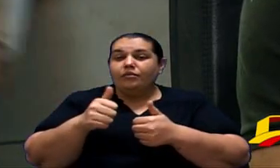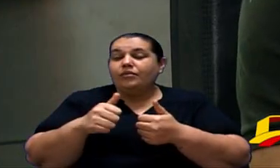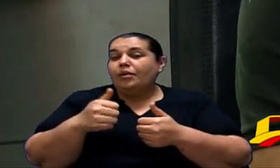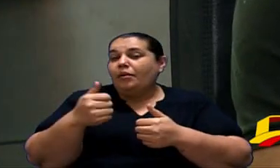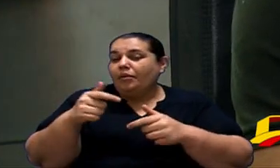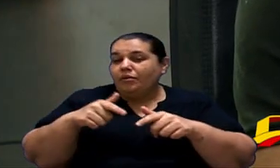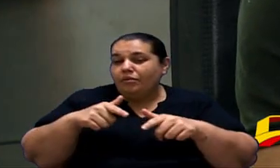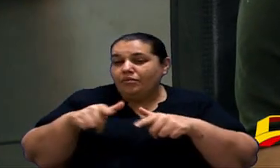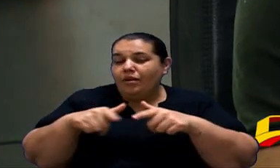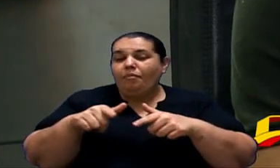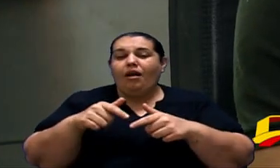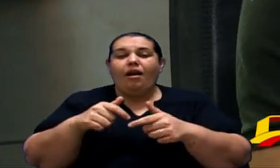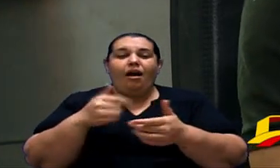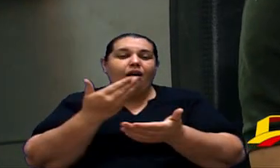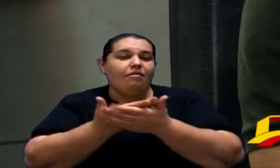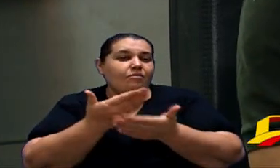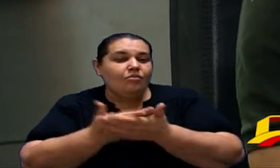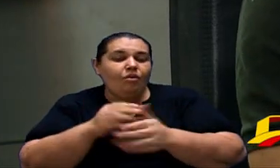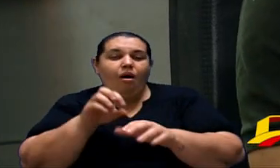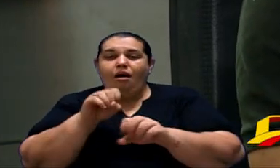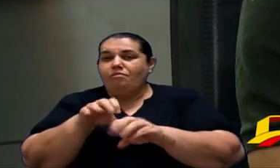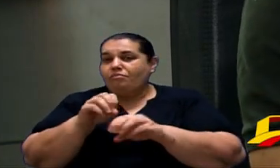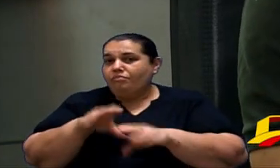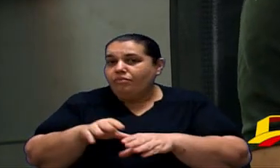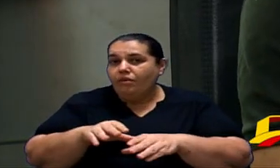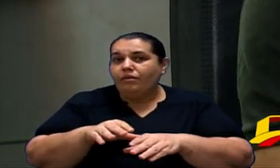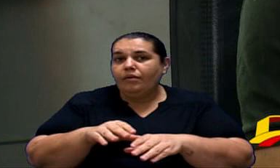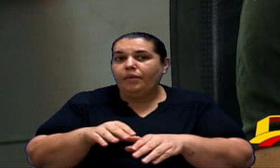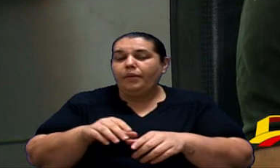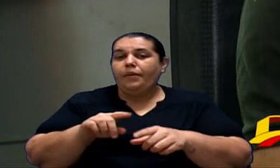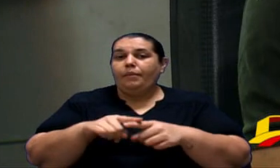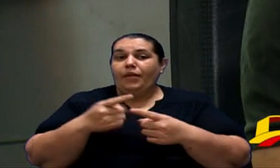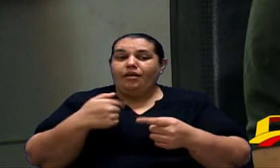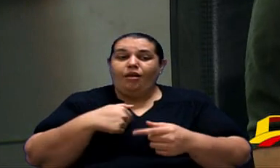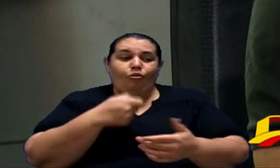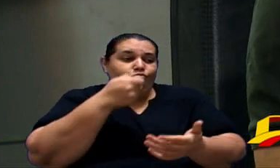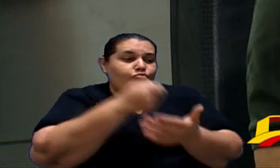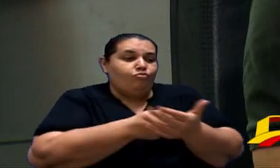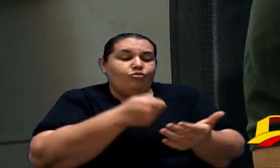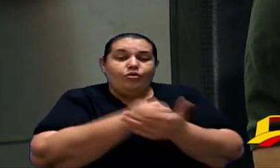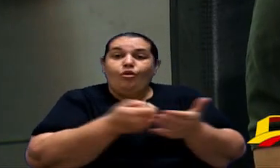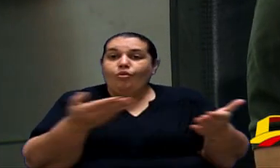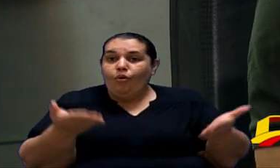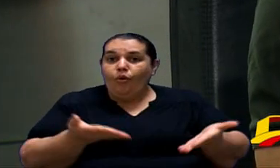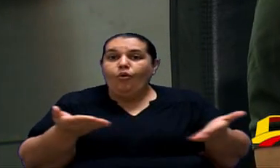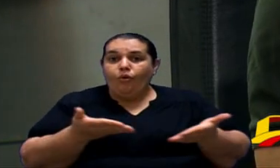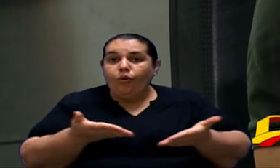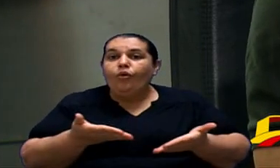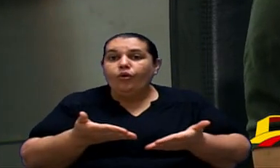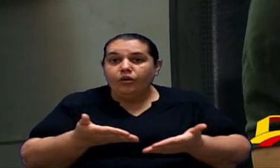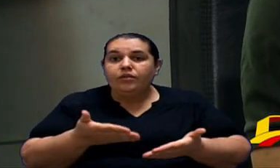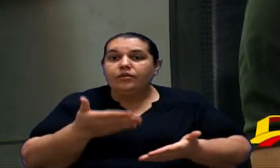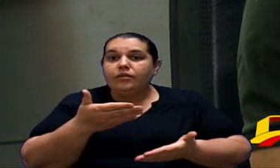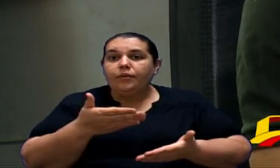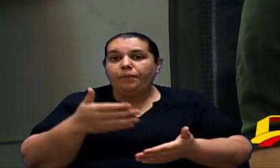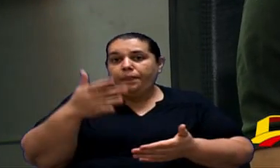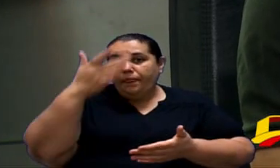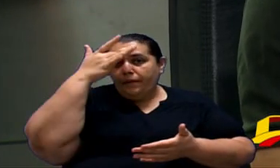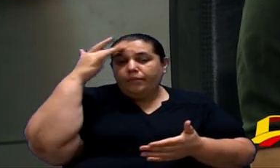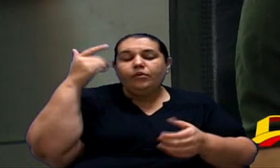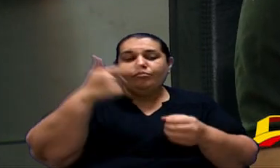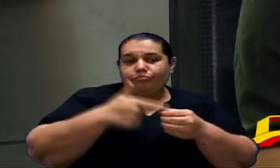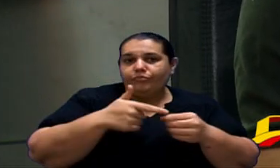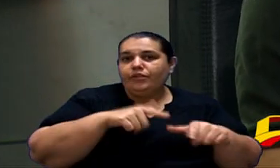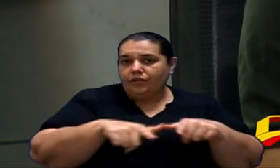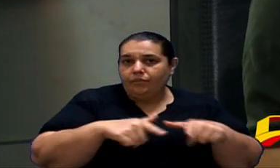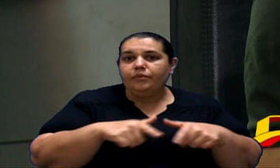e, graças a Deus, estou aqui hoje defendendo uma categoria que é muito importante, foi muito importante para a minha vida. Eu peço